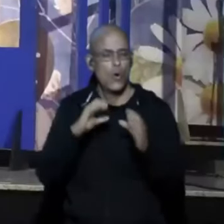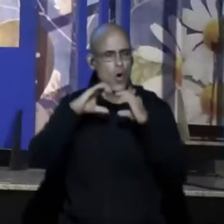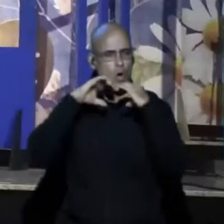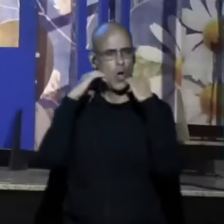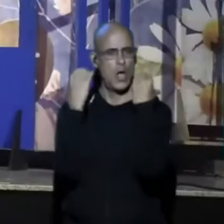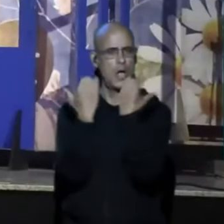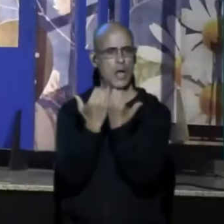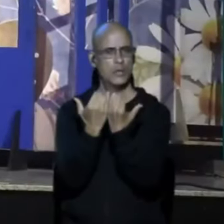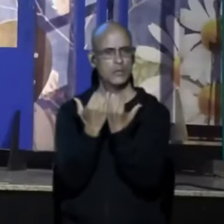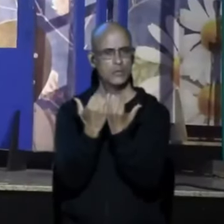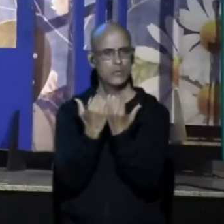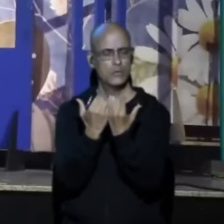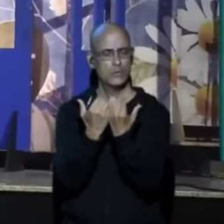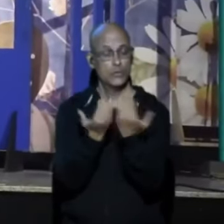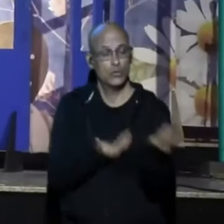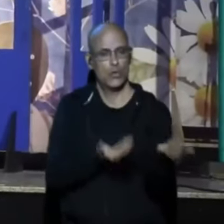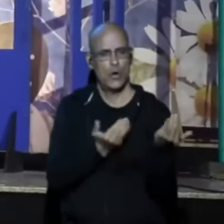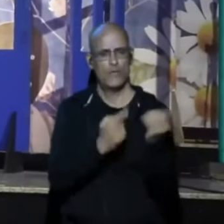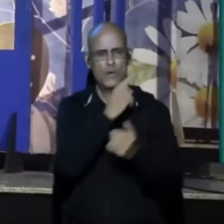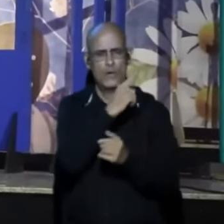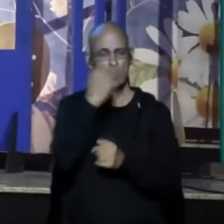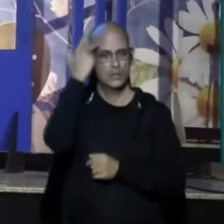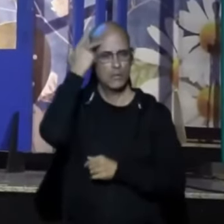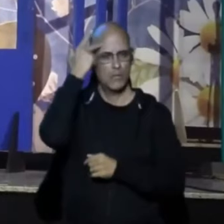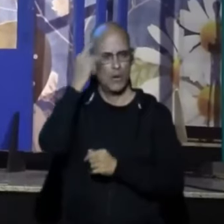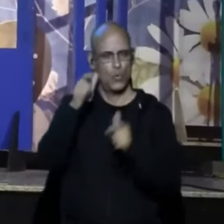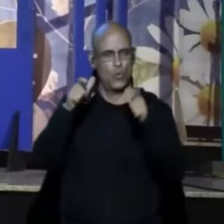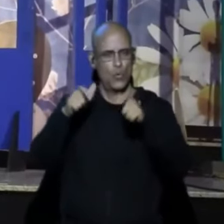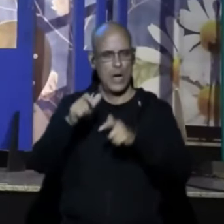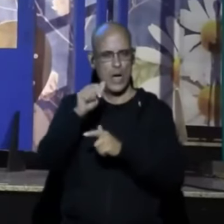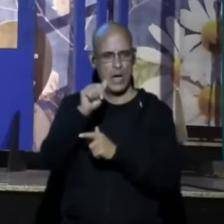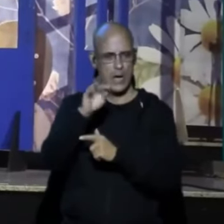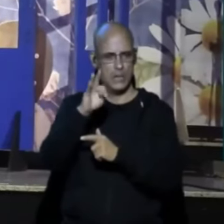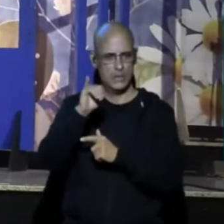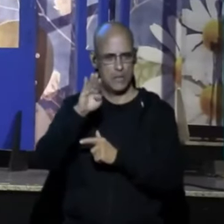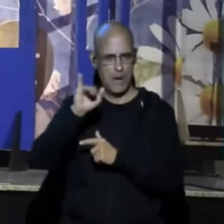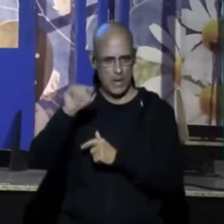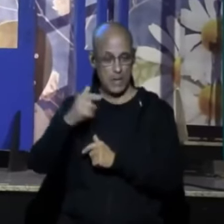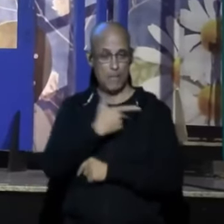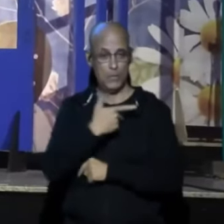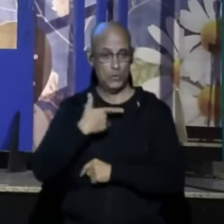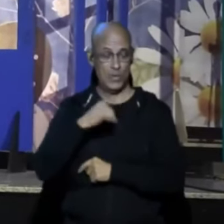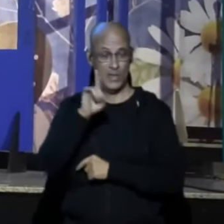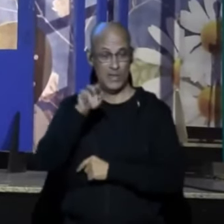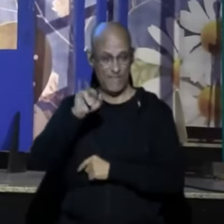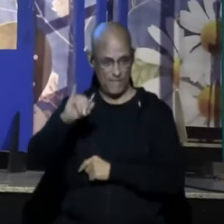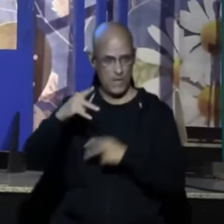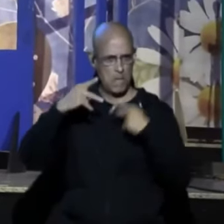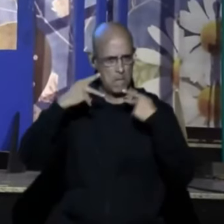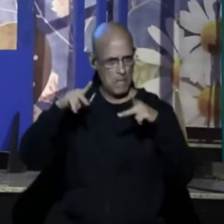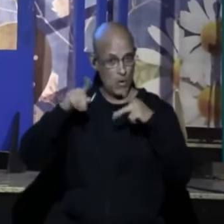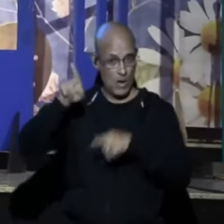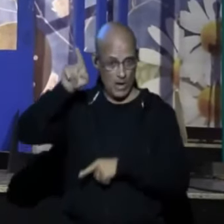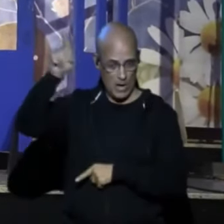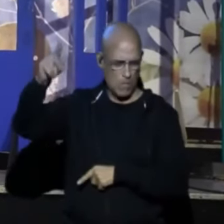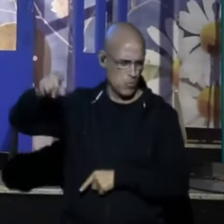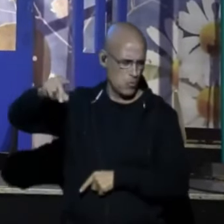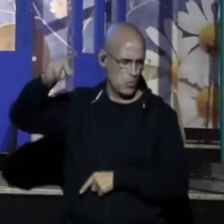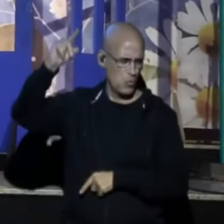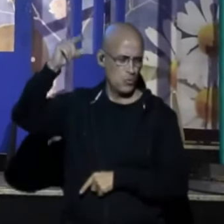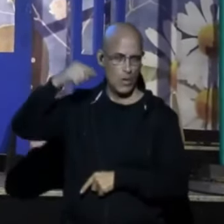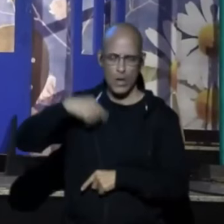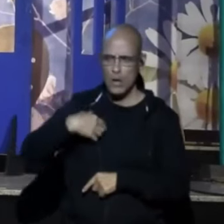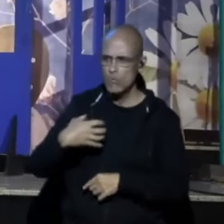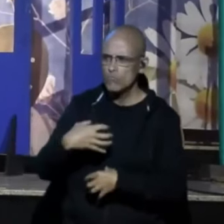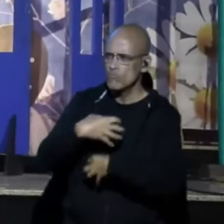na Palavra da Vida em Atibaia Foi através desse texto Pregado pelo pastor Davi Merck Que o Senhor tocou o meu